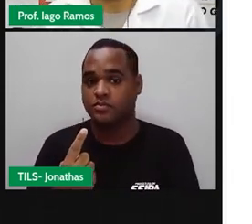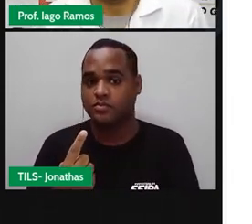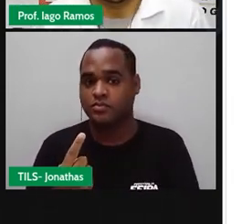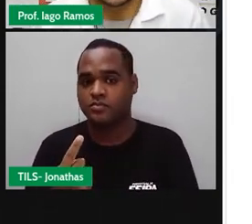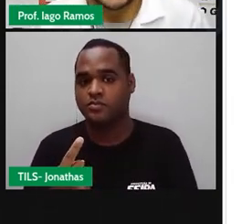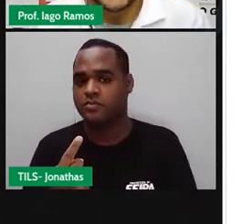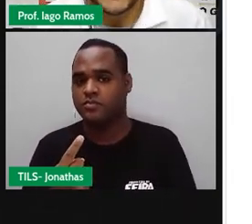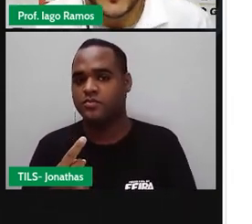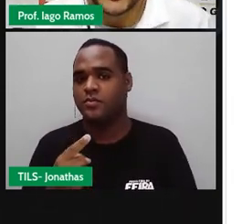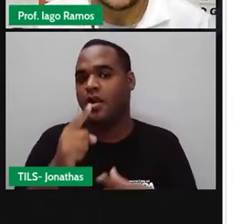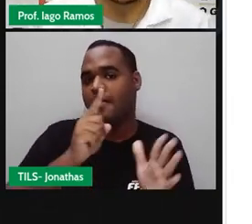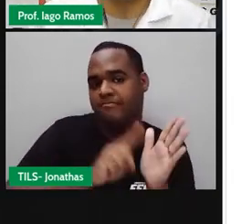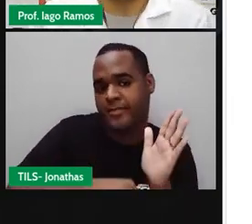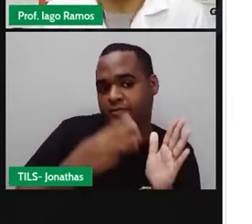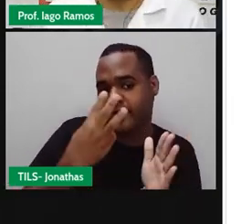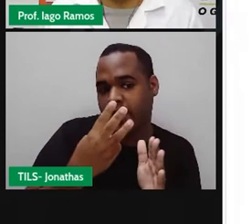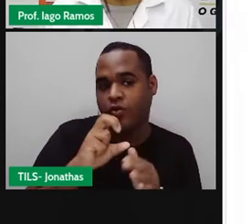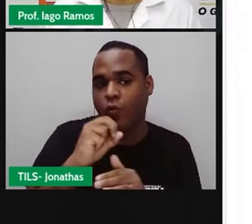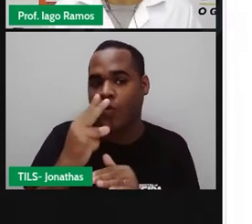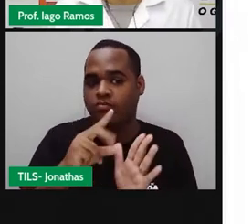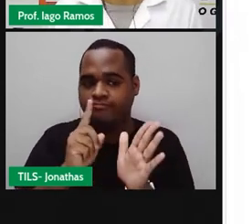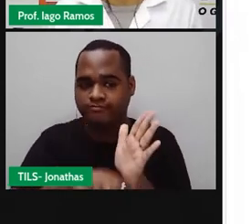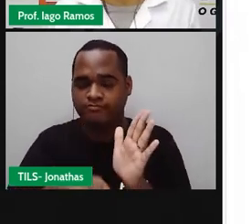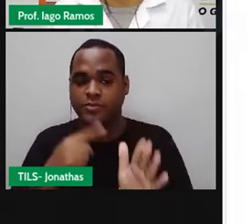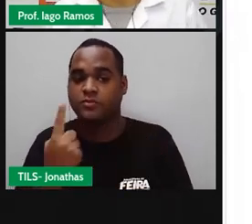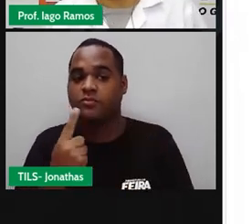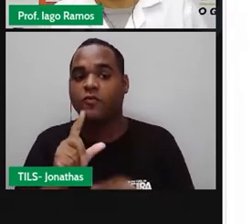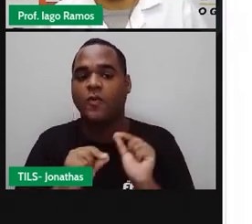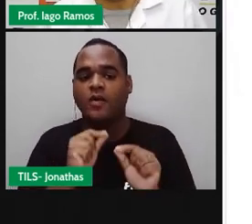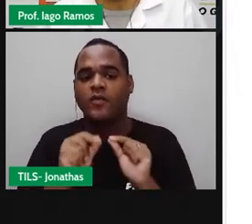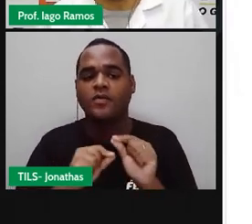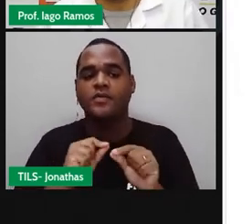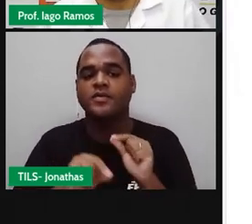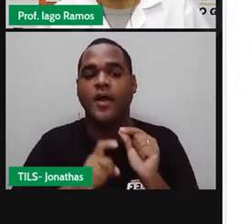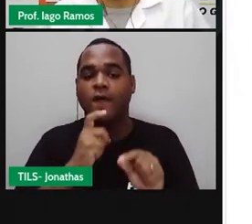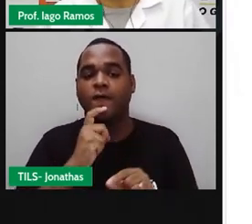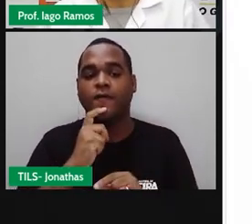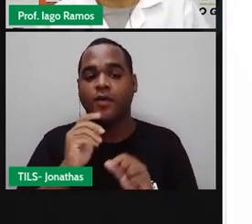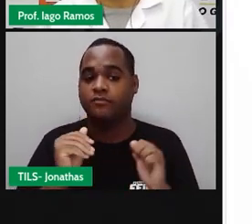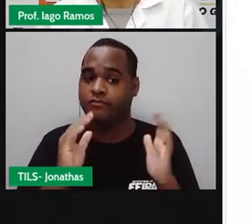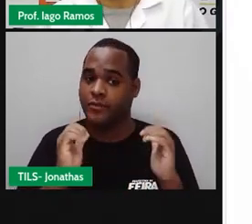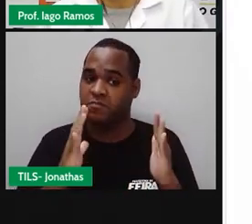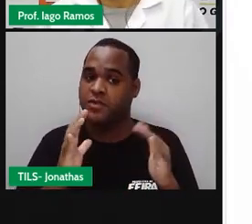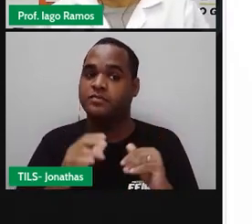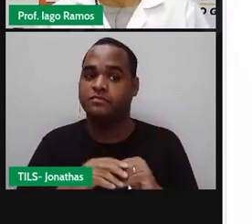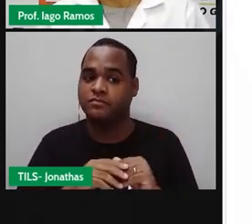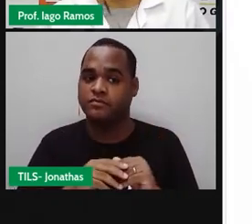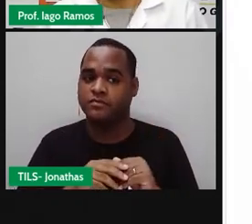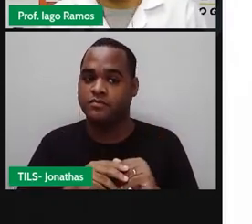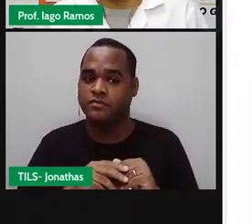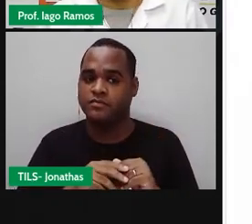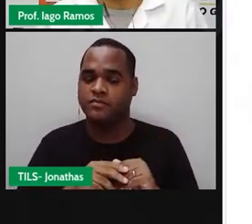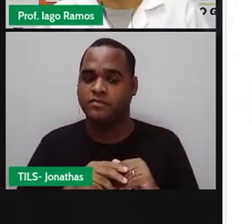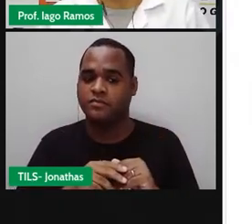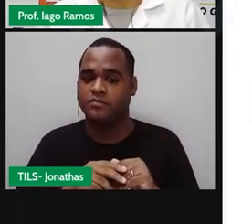menos 3 graus Celsius ou no lugar que está fazendo menos 1 grau Celsius? Menos 1, menos 3, desculpa. Menos